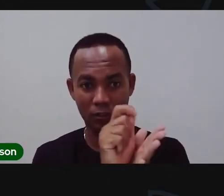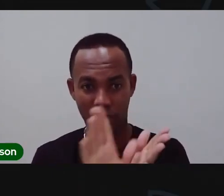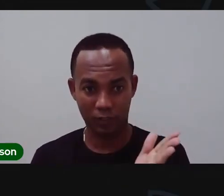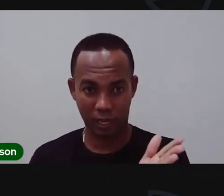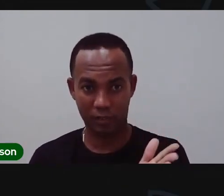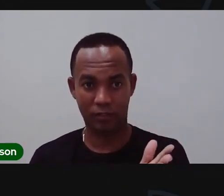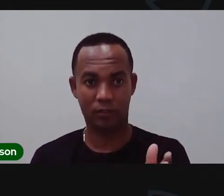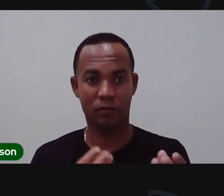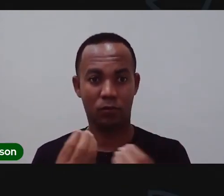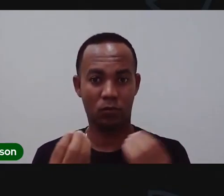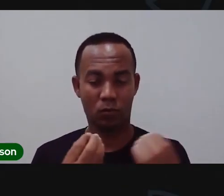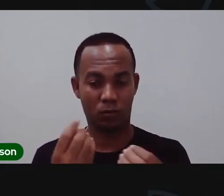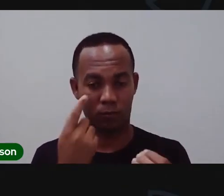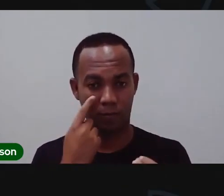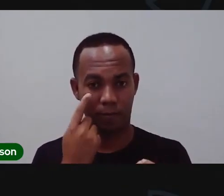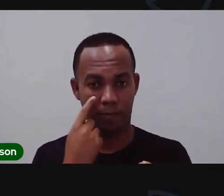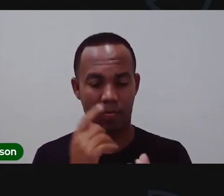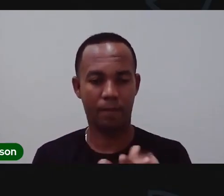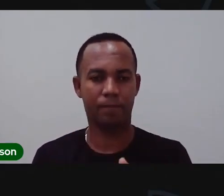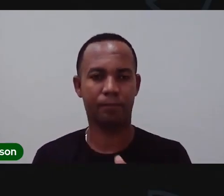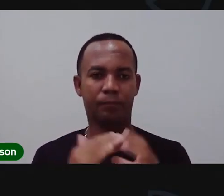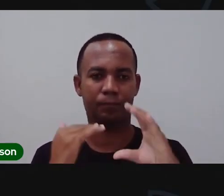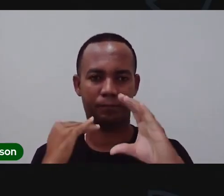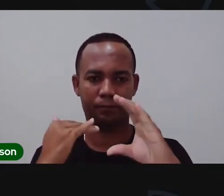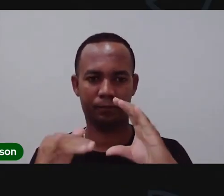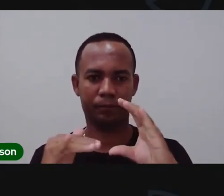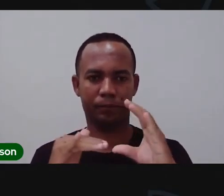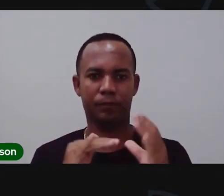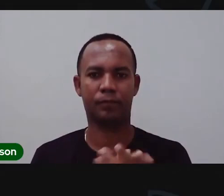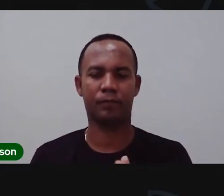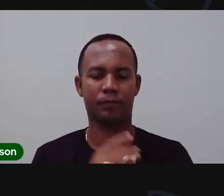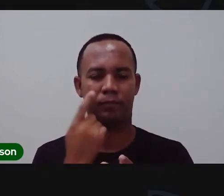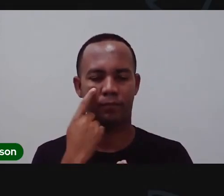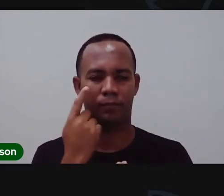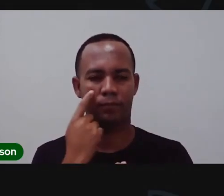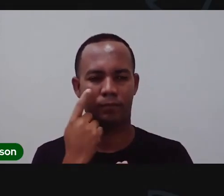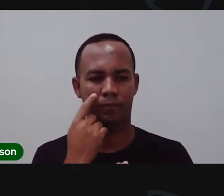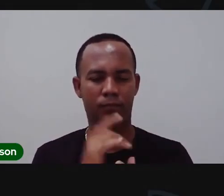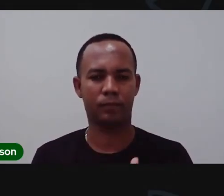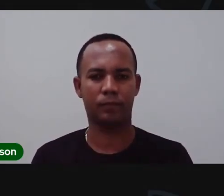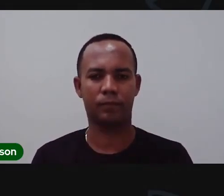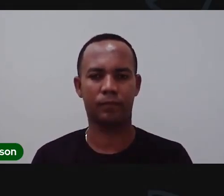Vamos lá para a nossa atividade. A Pró vai compartilhar aqui com vocês. Prontinho.